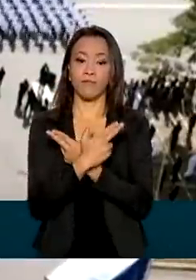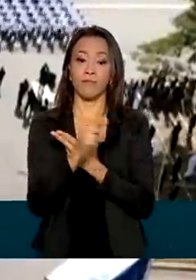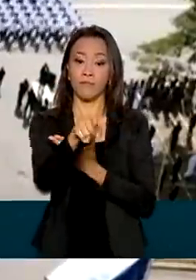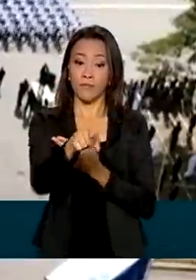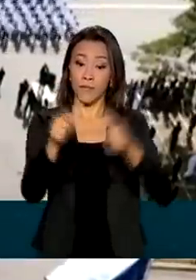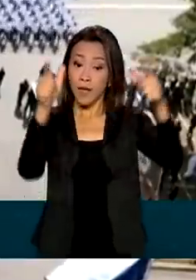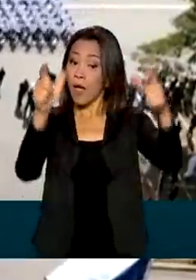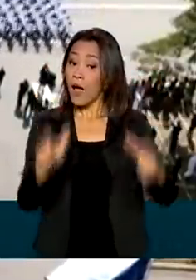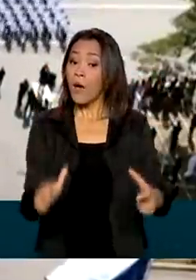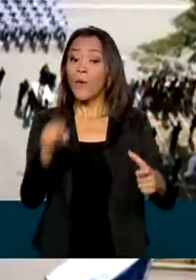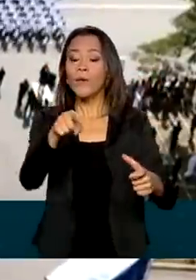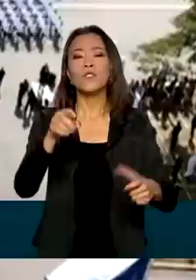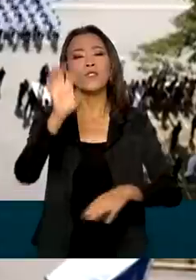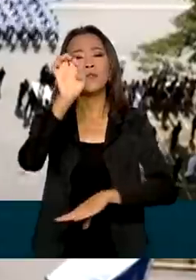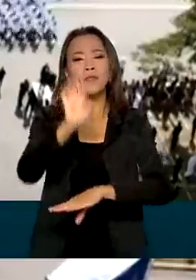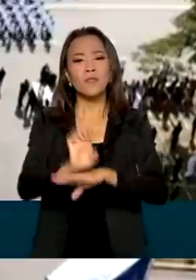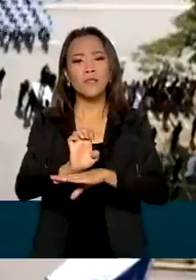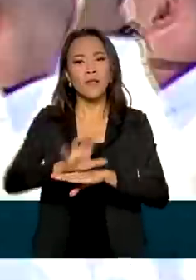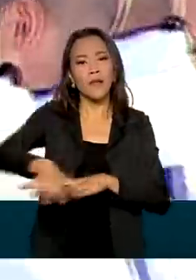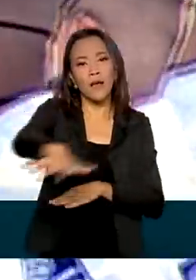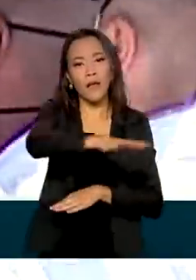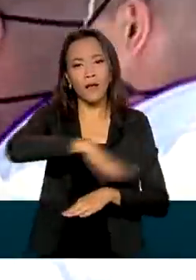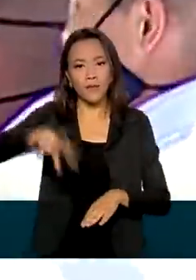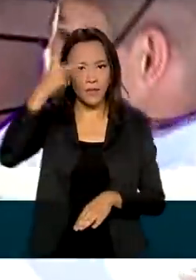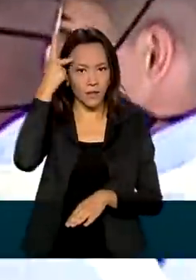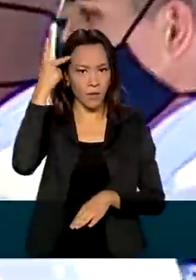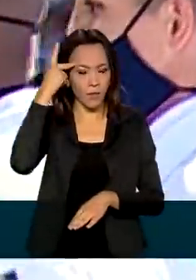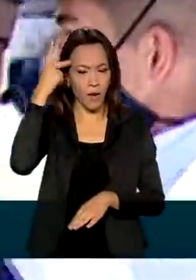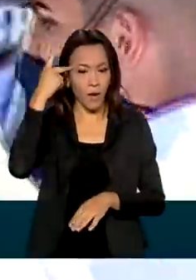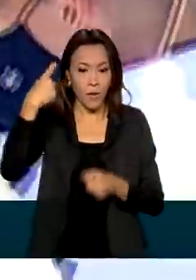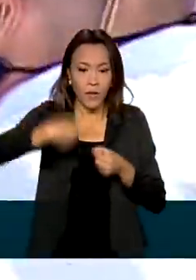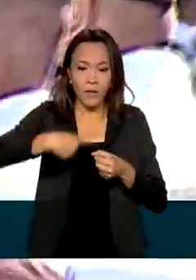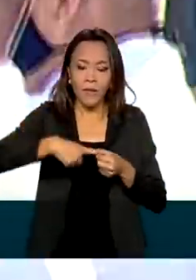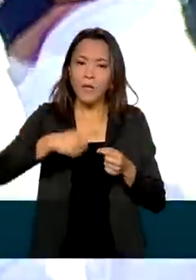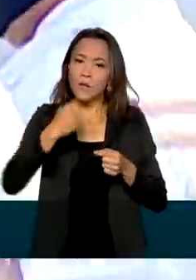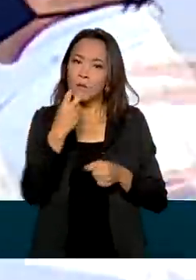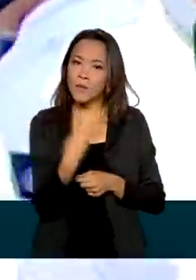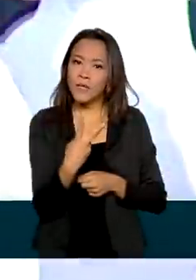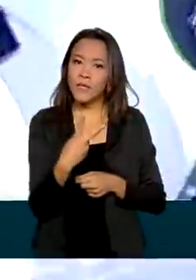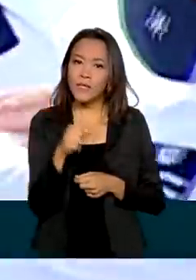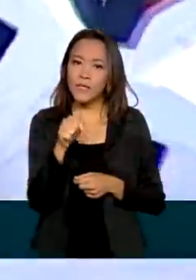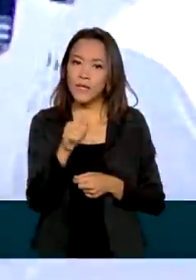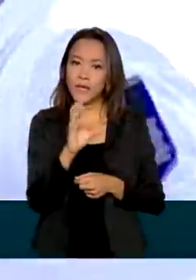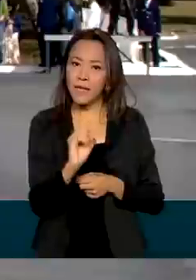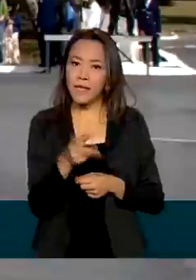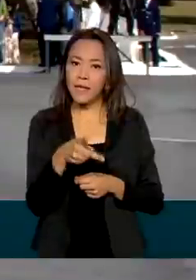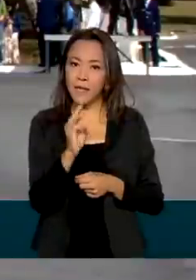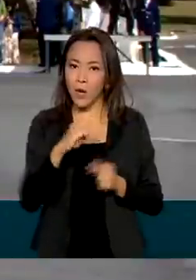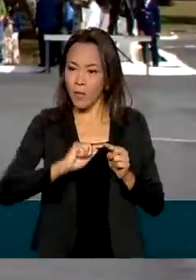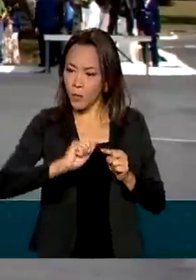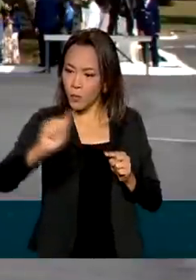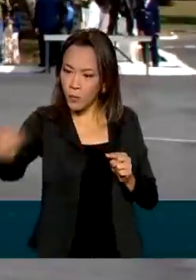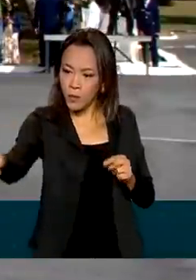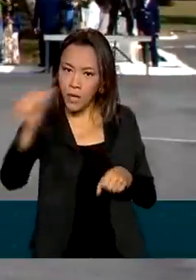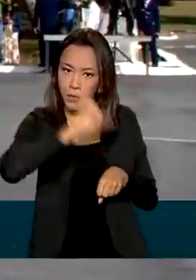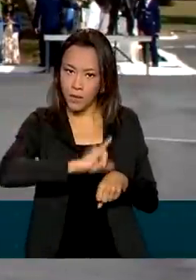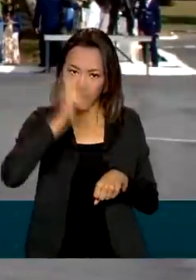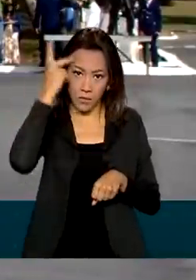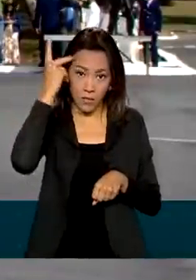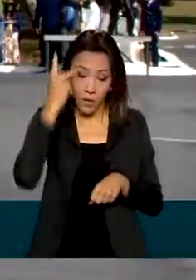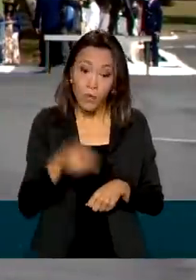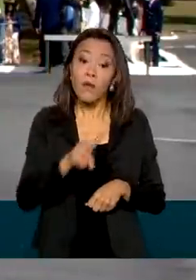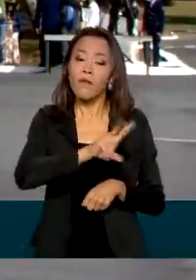Guaratinguetá, município paulista, a cerca de 270 quilômetros da capital. Eles vão atuar nas